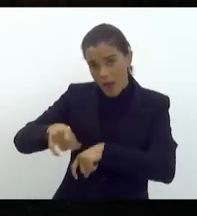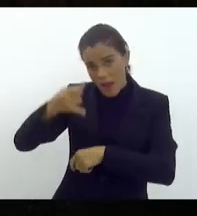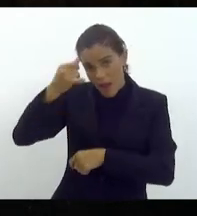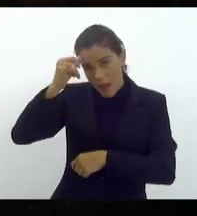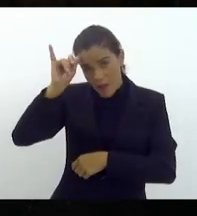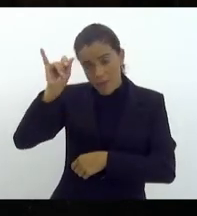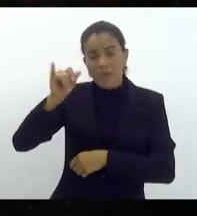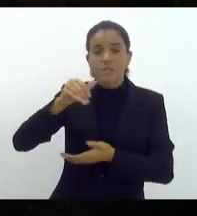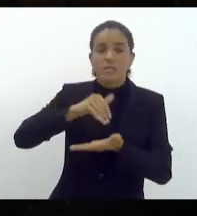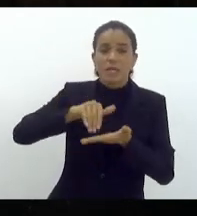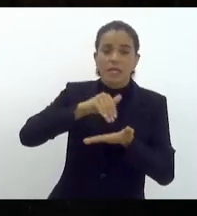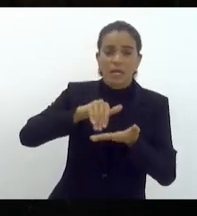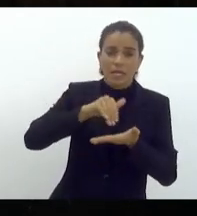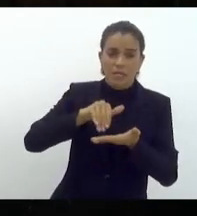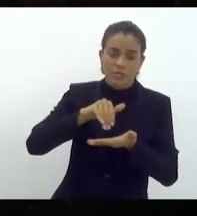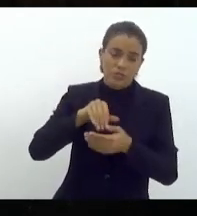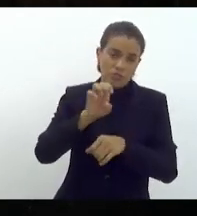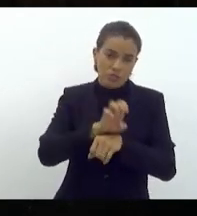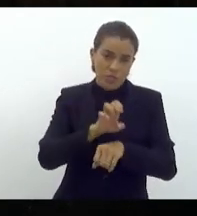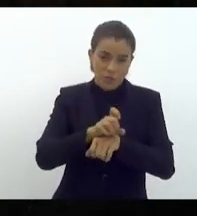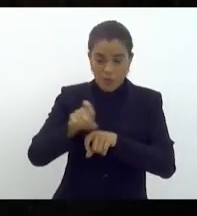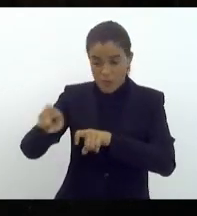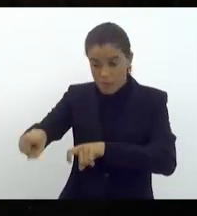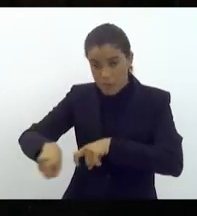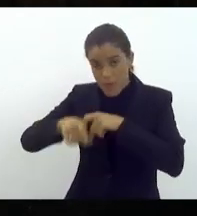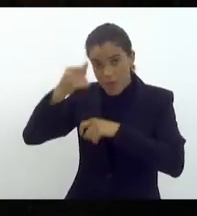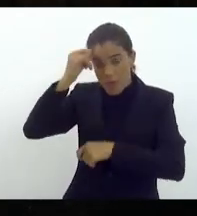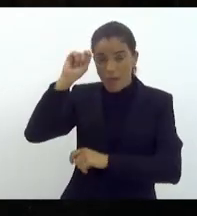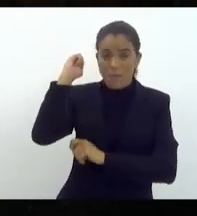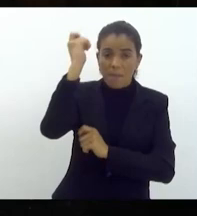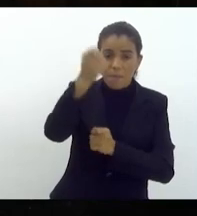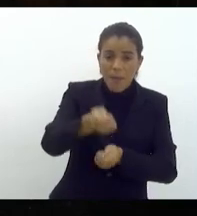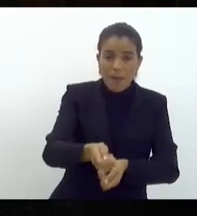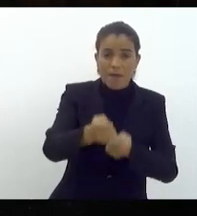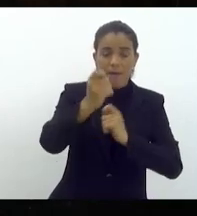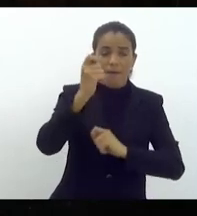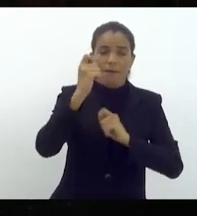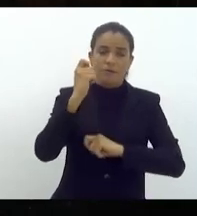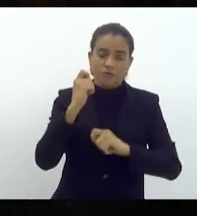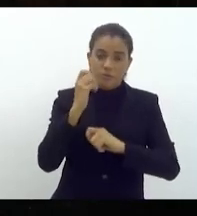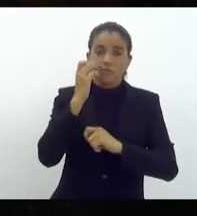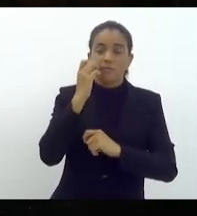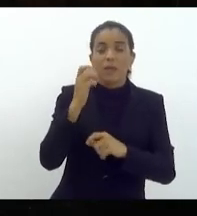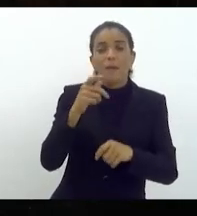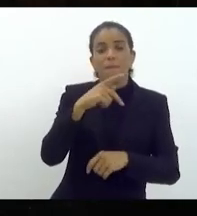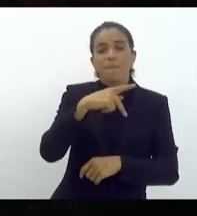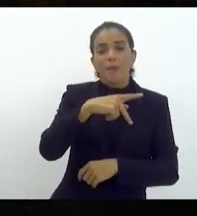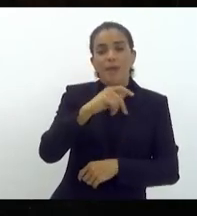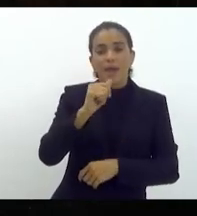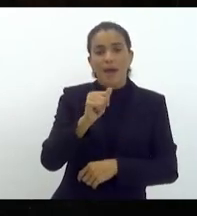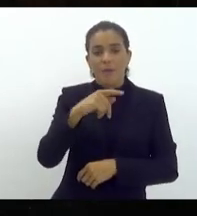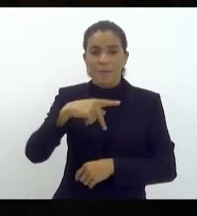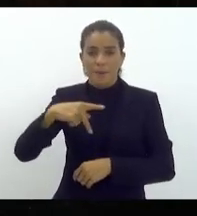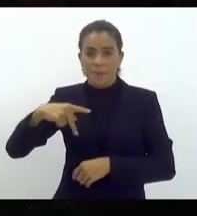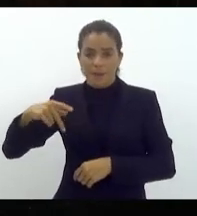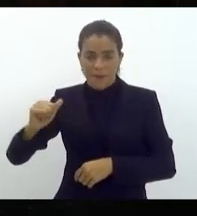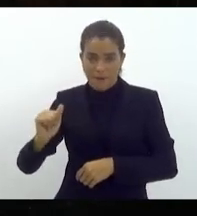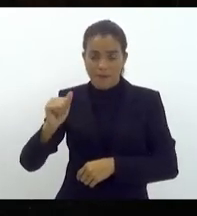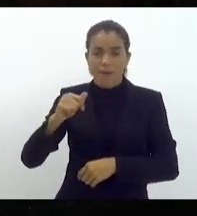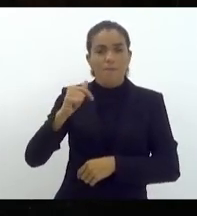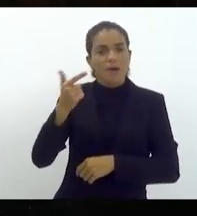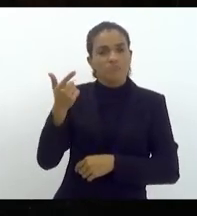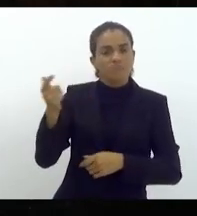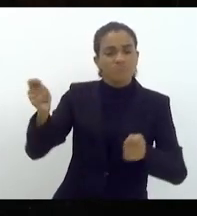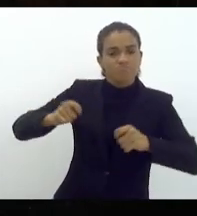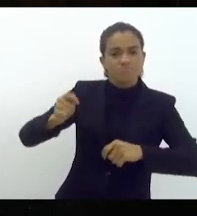de Estado e de Agricultura, Pecuária, Pesca e Abastecimento, CAPPA, para suportar os avanços,